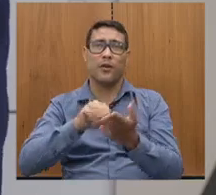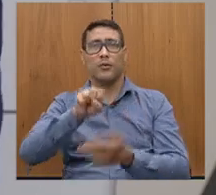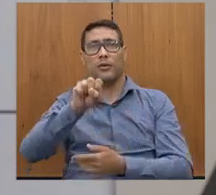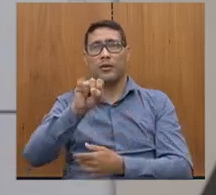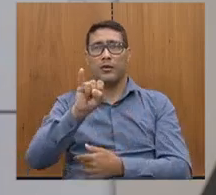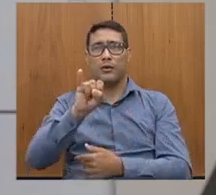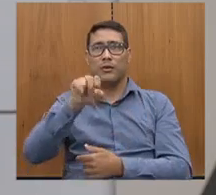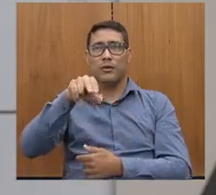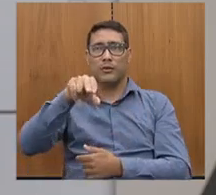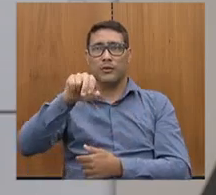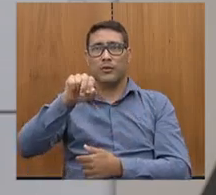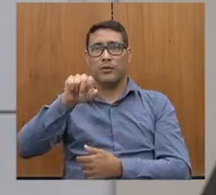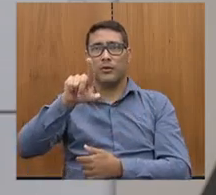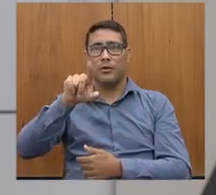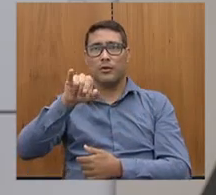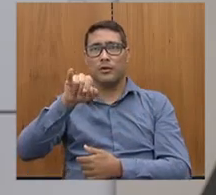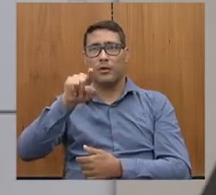sido